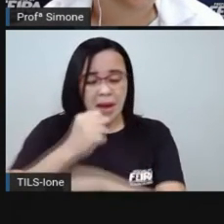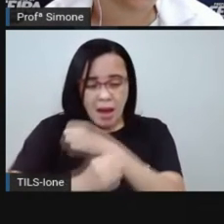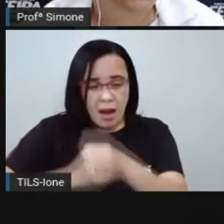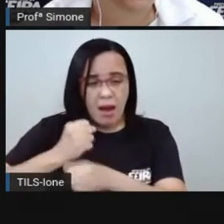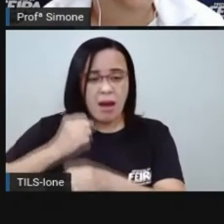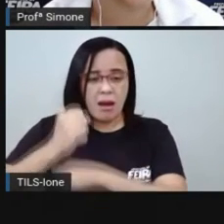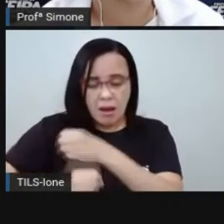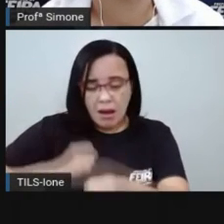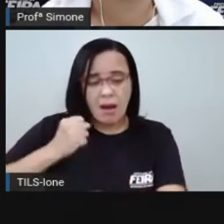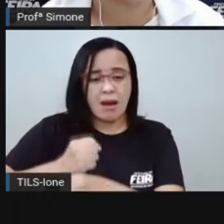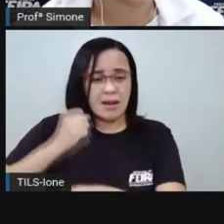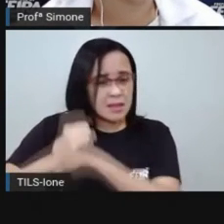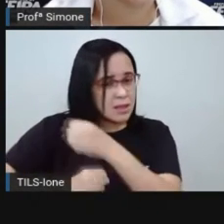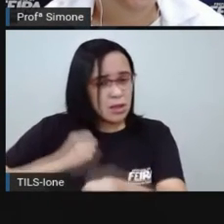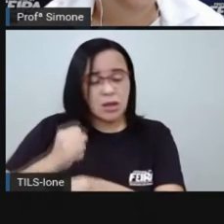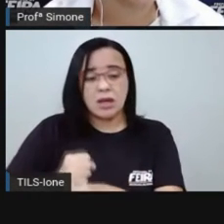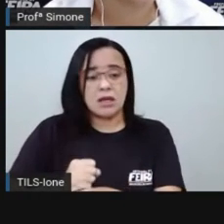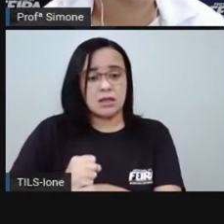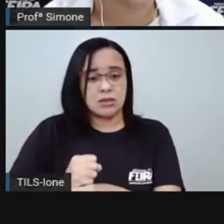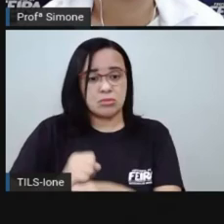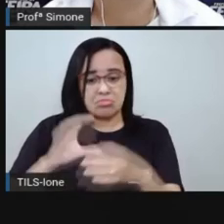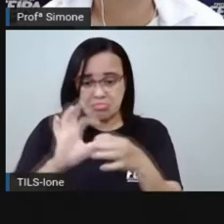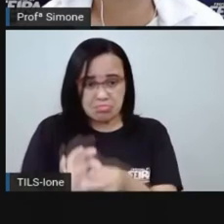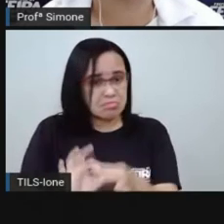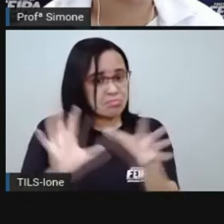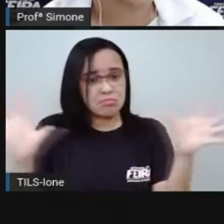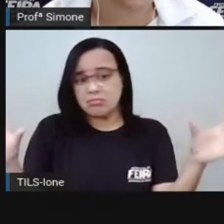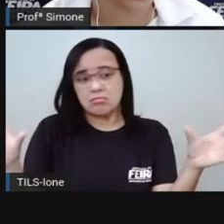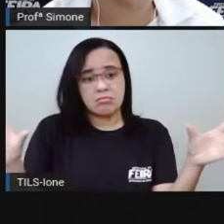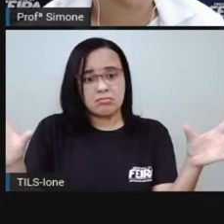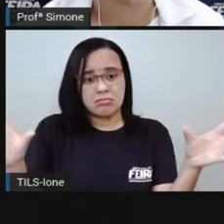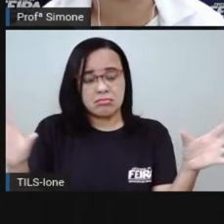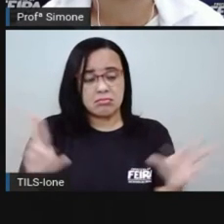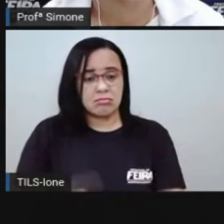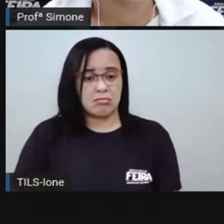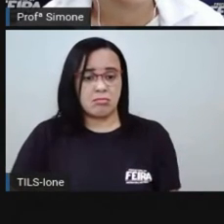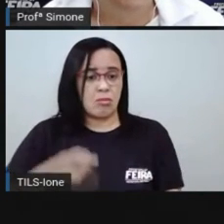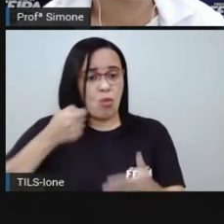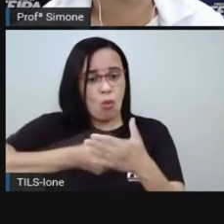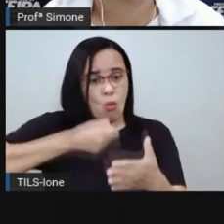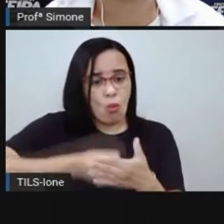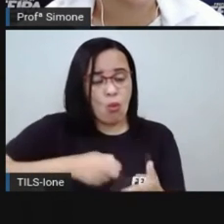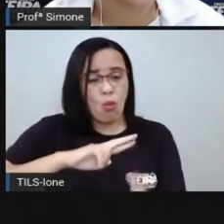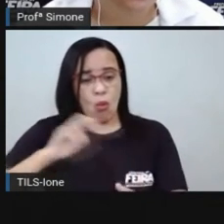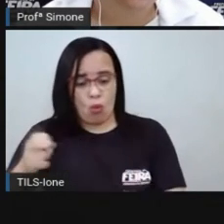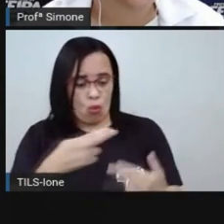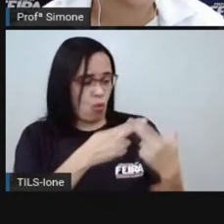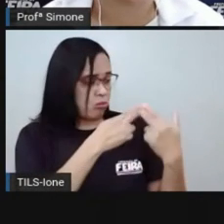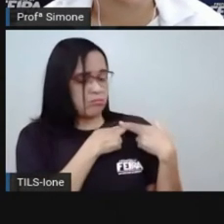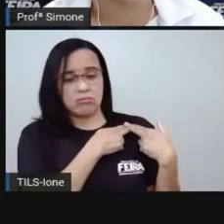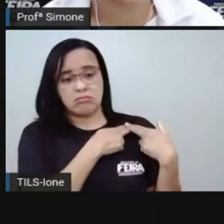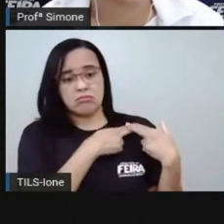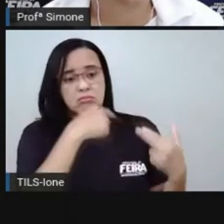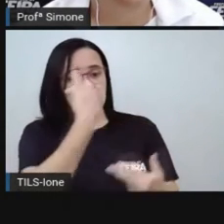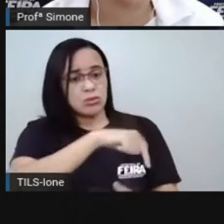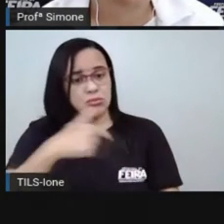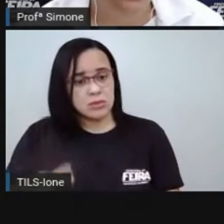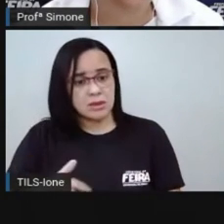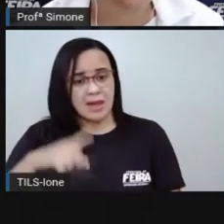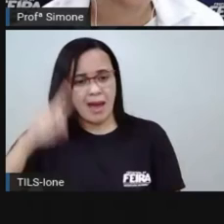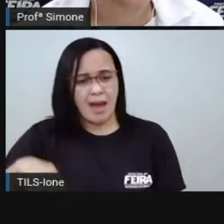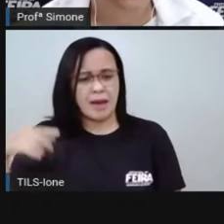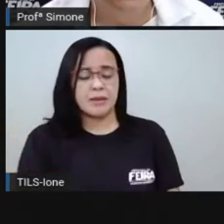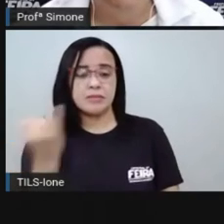república ter direitos é fundamental para que haja liberdade, para que haja